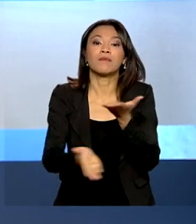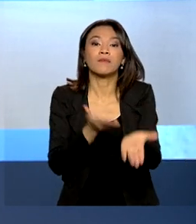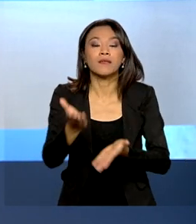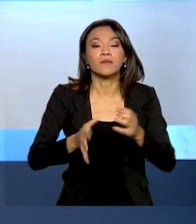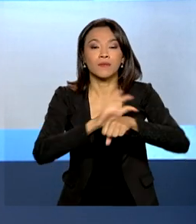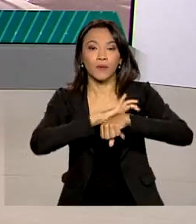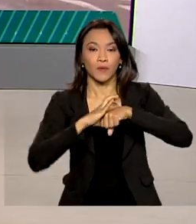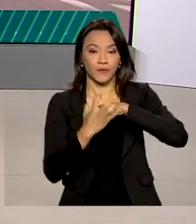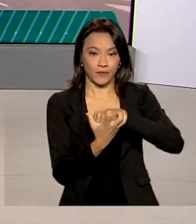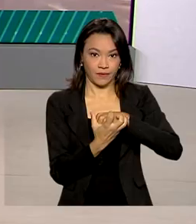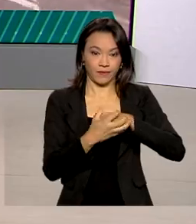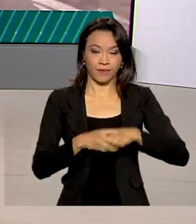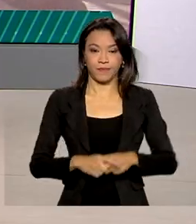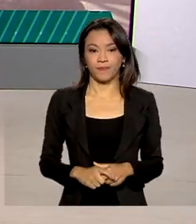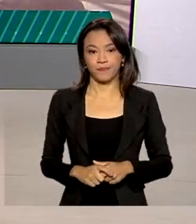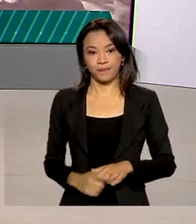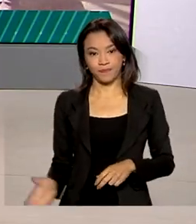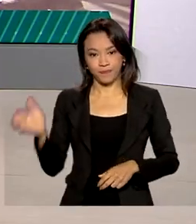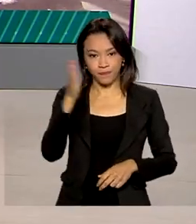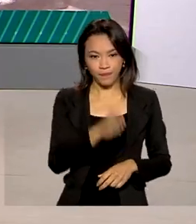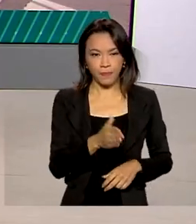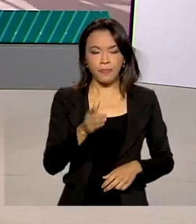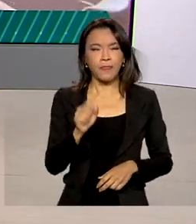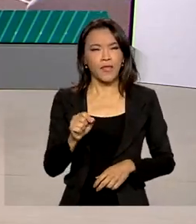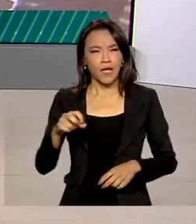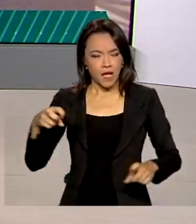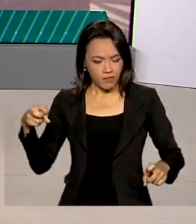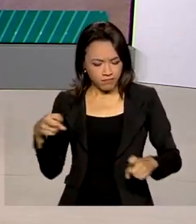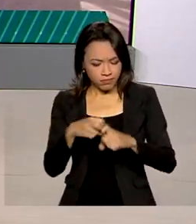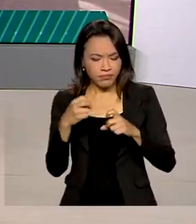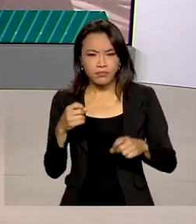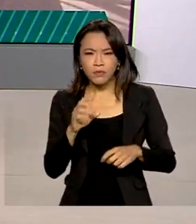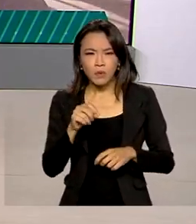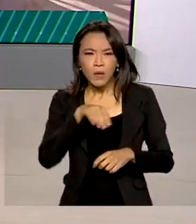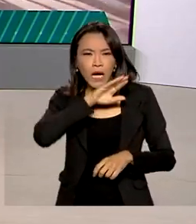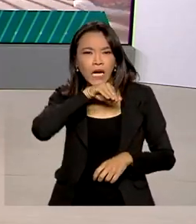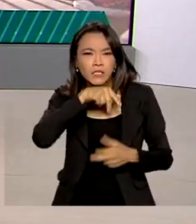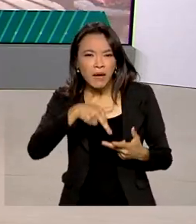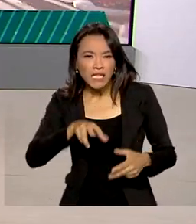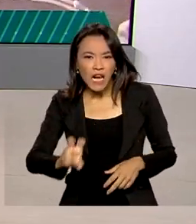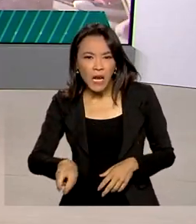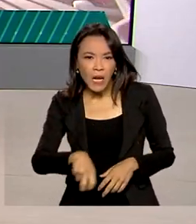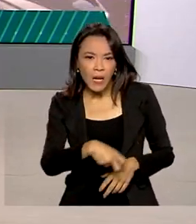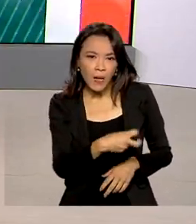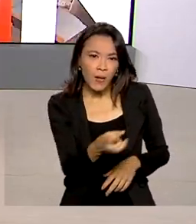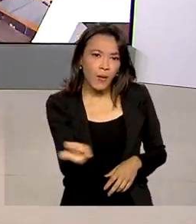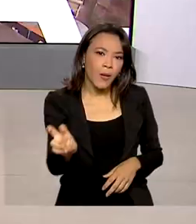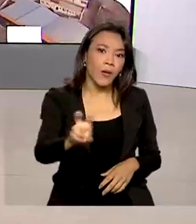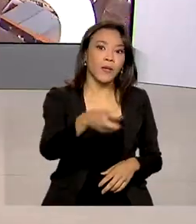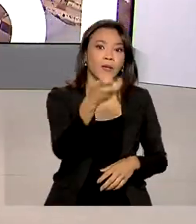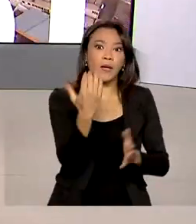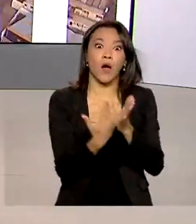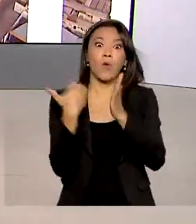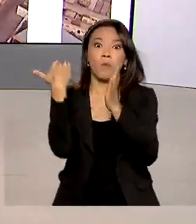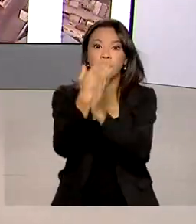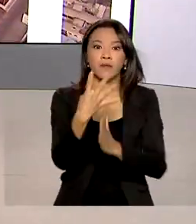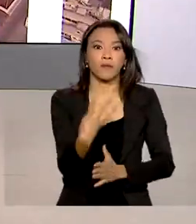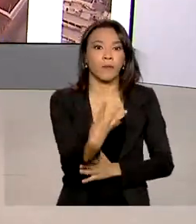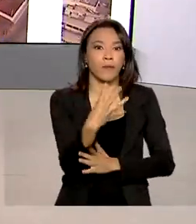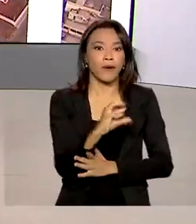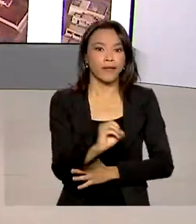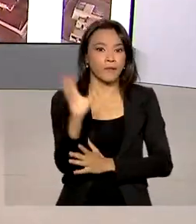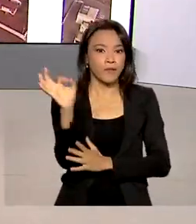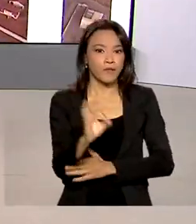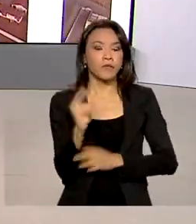-19. Acidentes com animais peçonhentos aumentam cerca de 40% no verão, segundo o